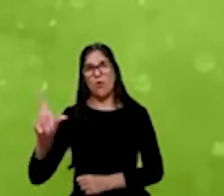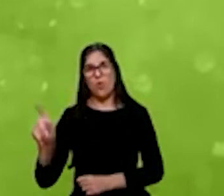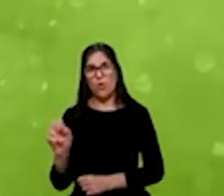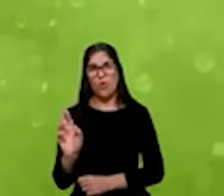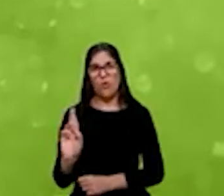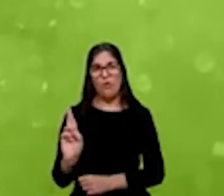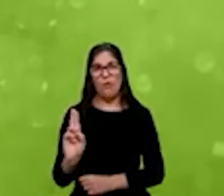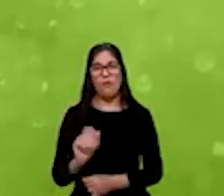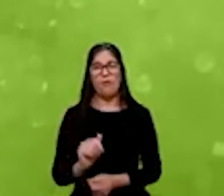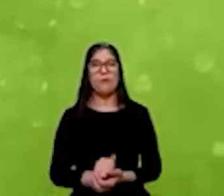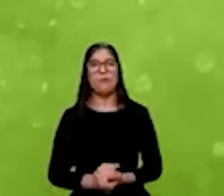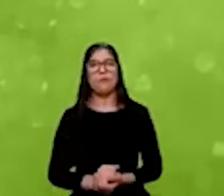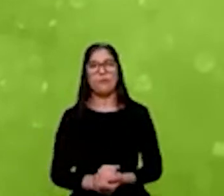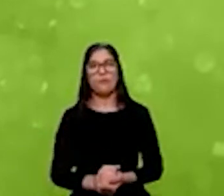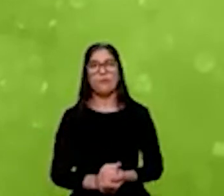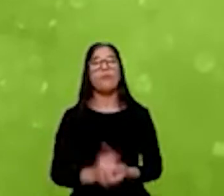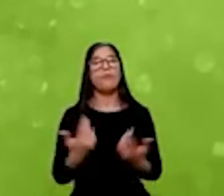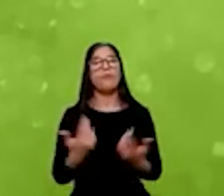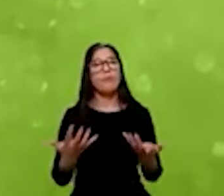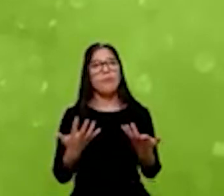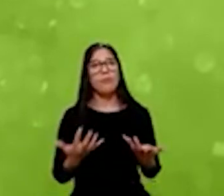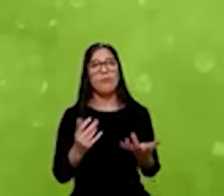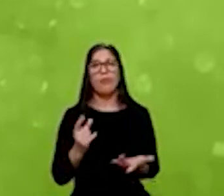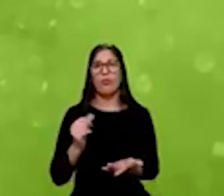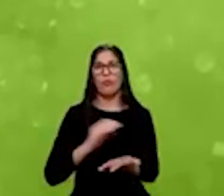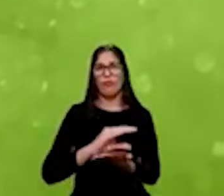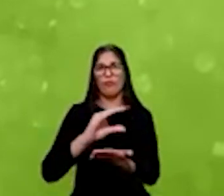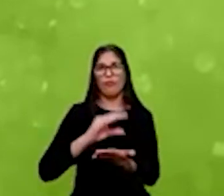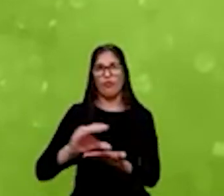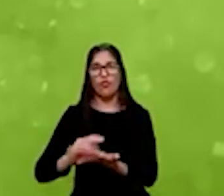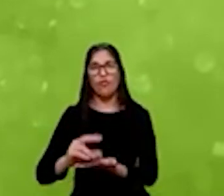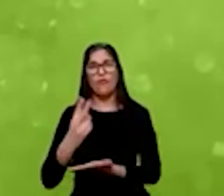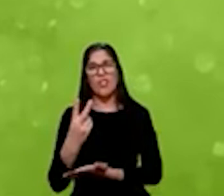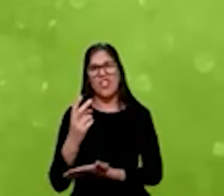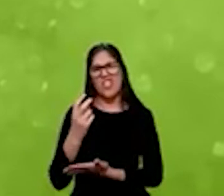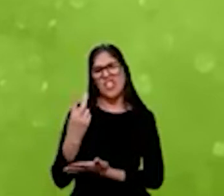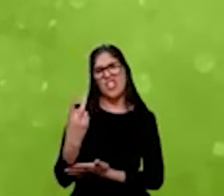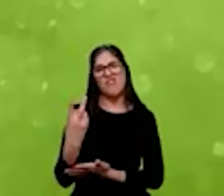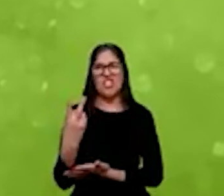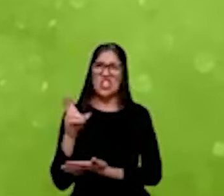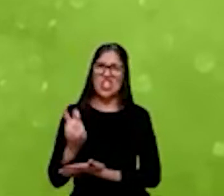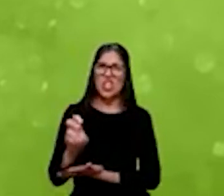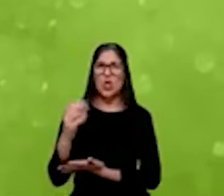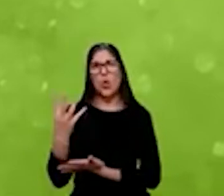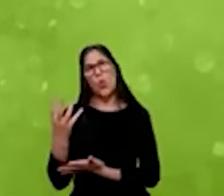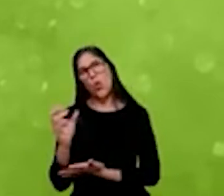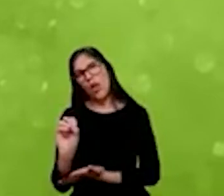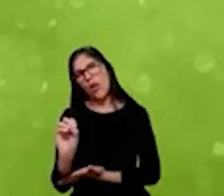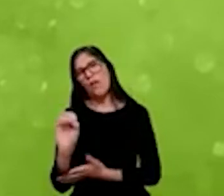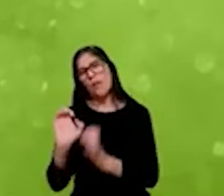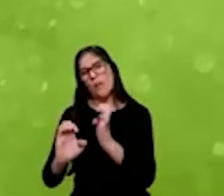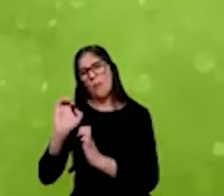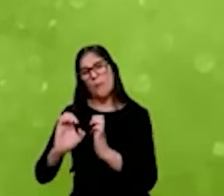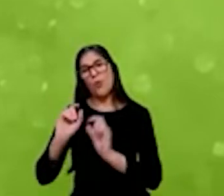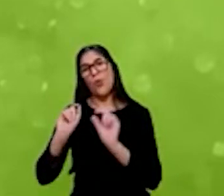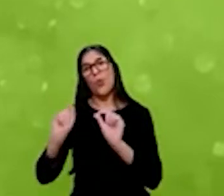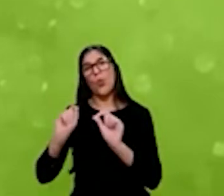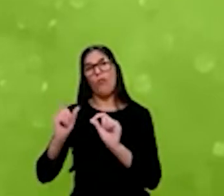A gente pretende investir entre 25 a 40 empresas com um faturamento inferior a 16 milhões.